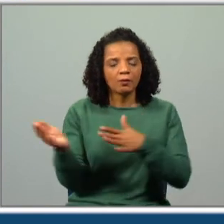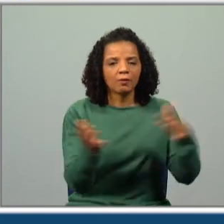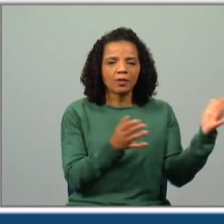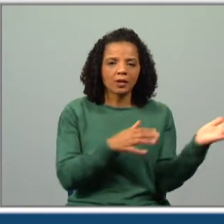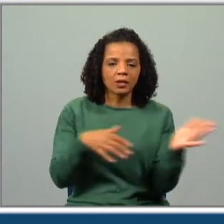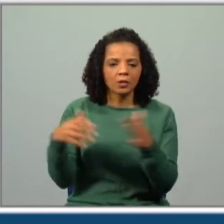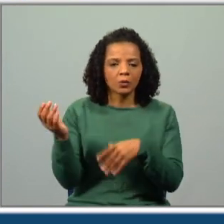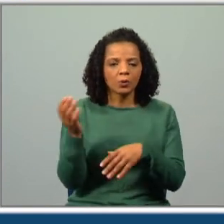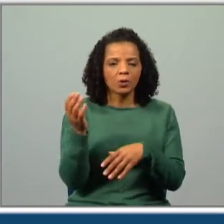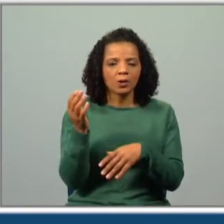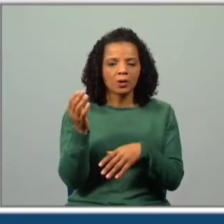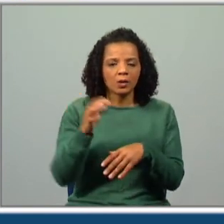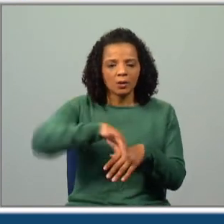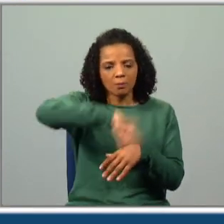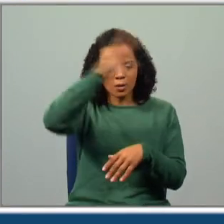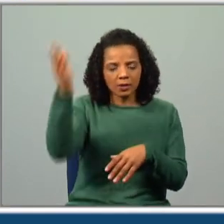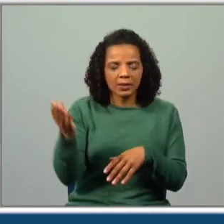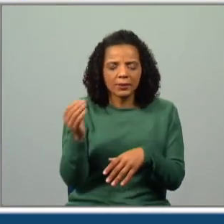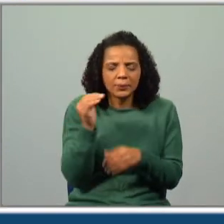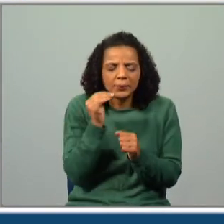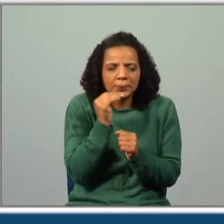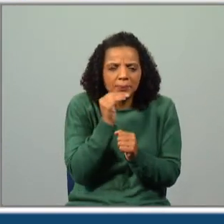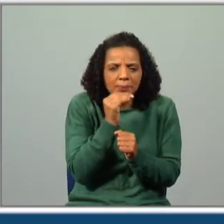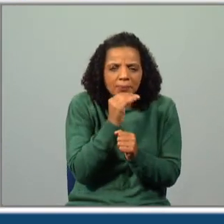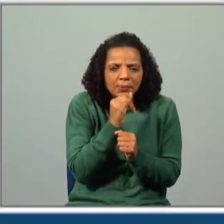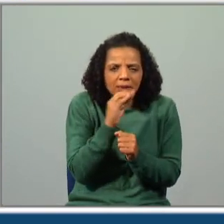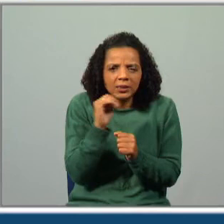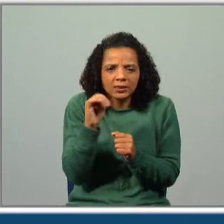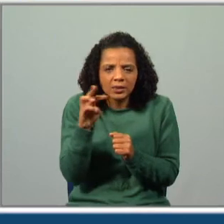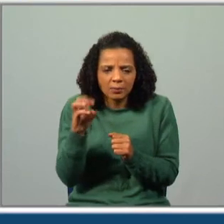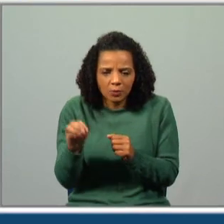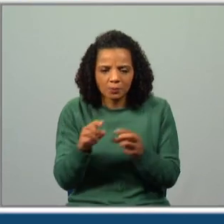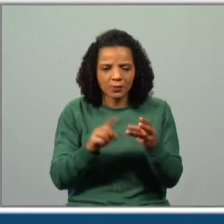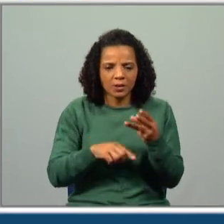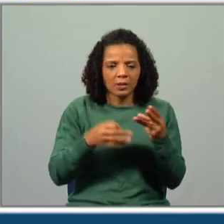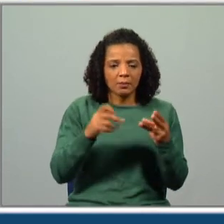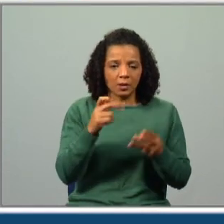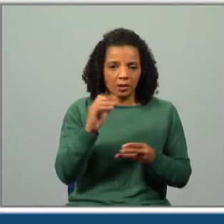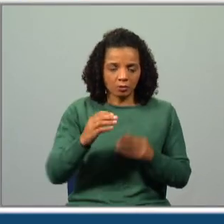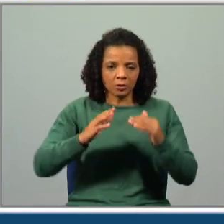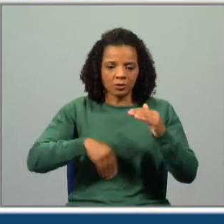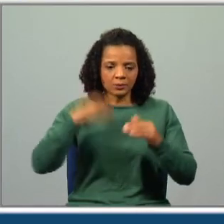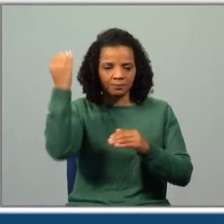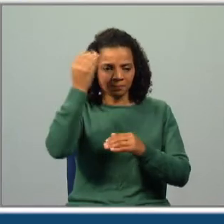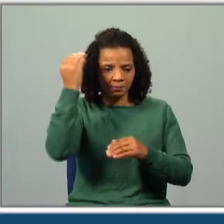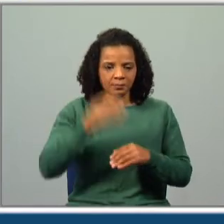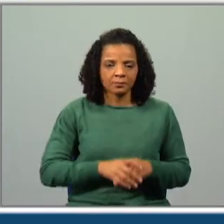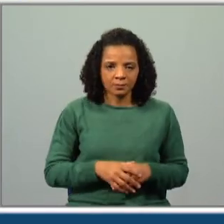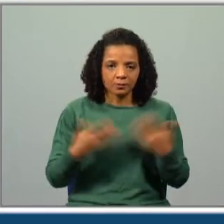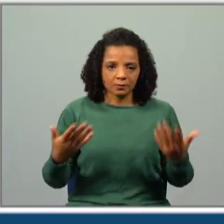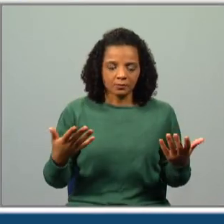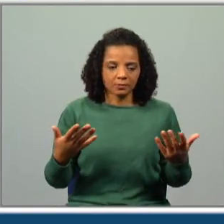fresquíssimo. Pedro era o menos sonhador. E vamos agora ligar aos